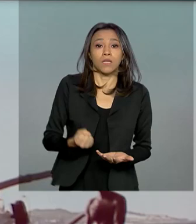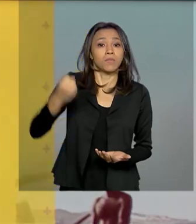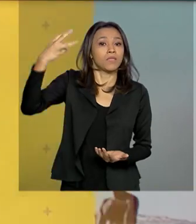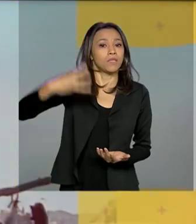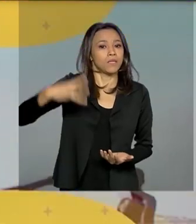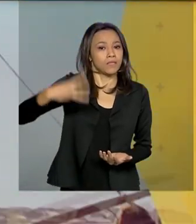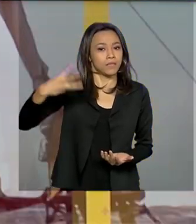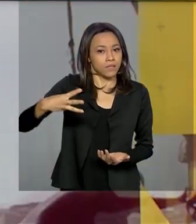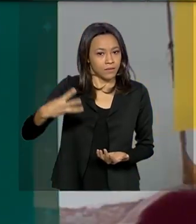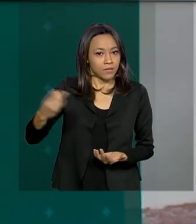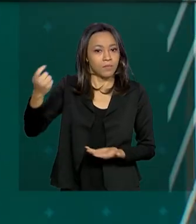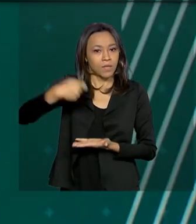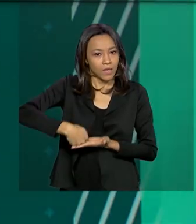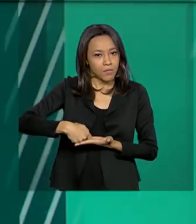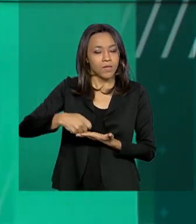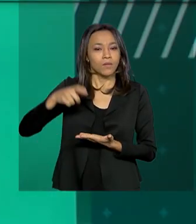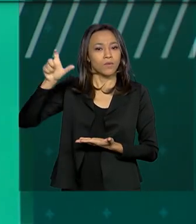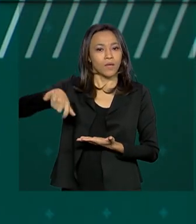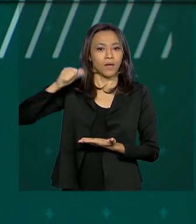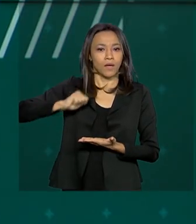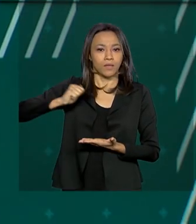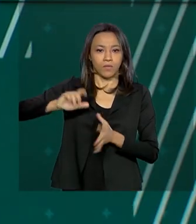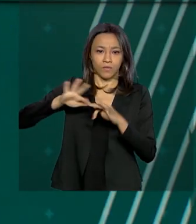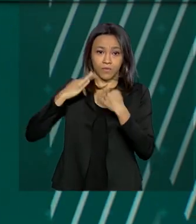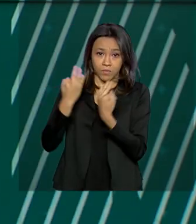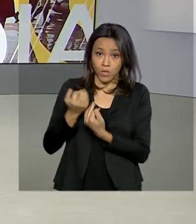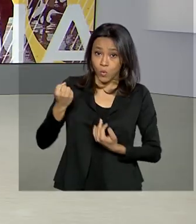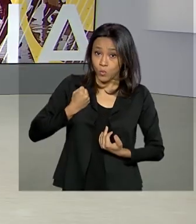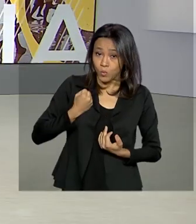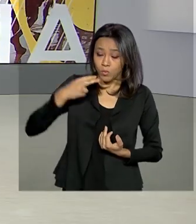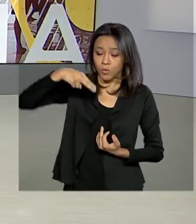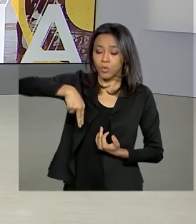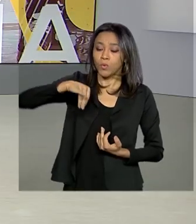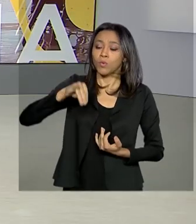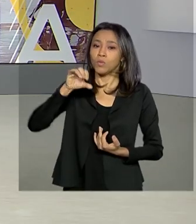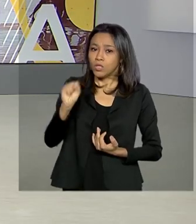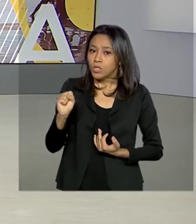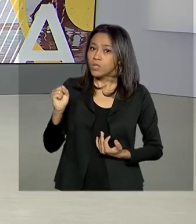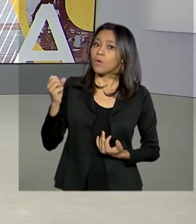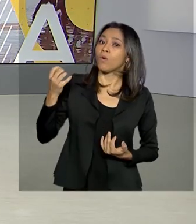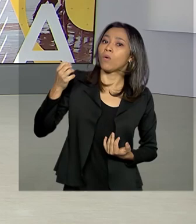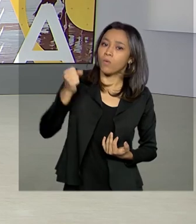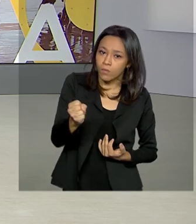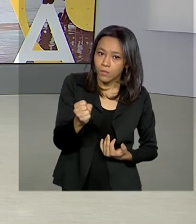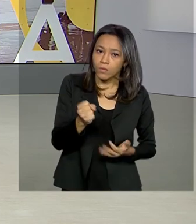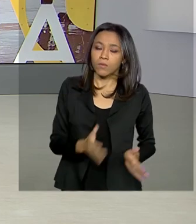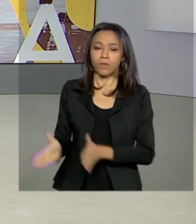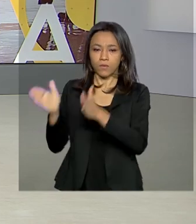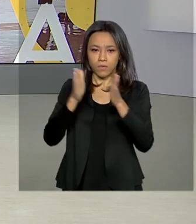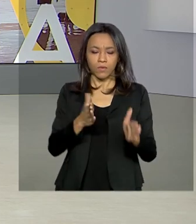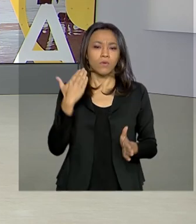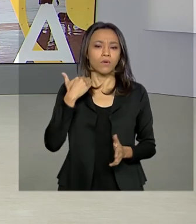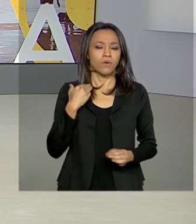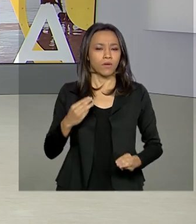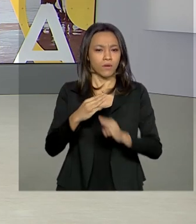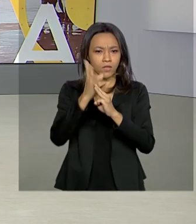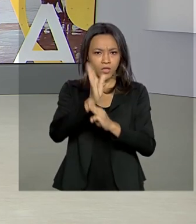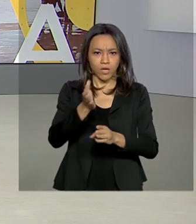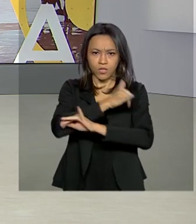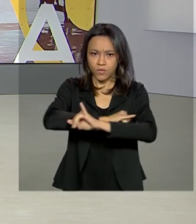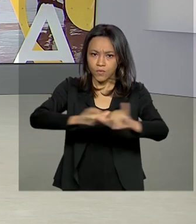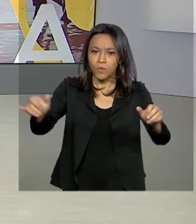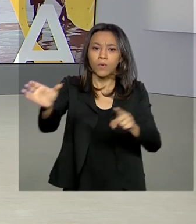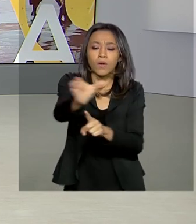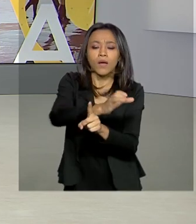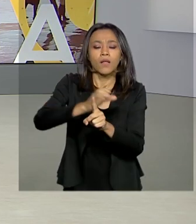beneficiários do Bolsa Família com NIS de final 8. E a Caixa divulgou o calendário de pagamentos da terceira parcela